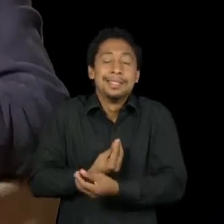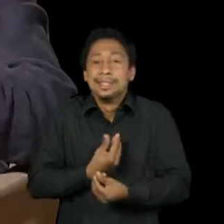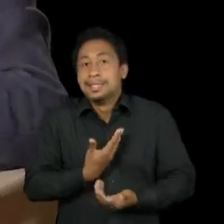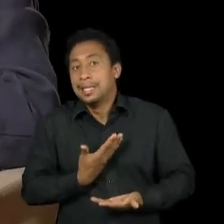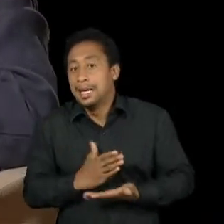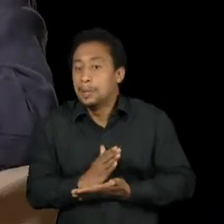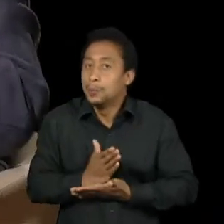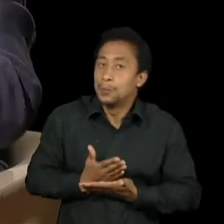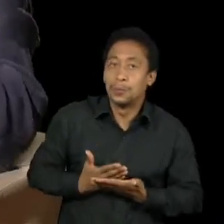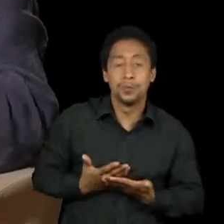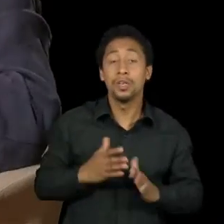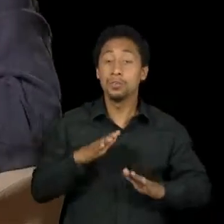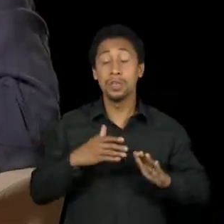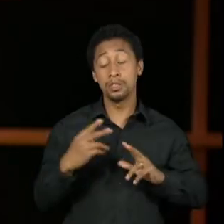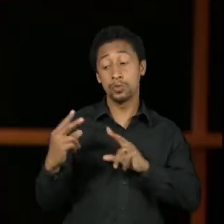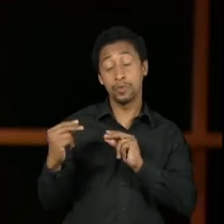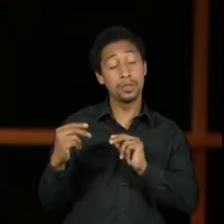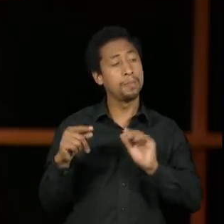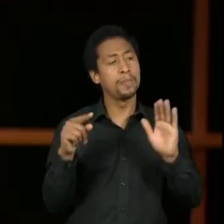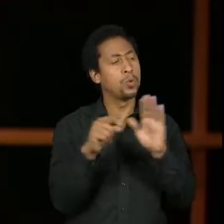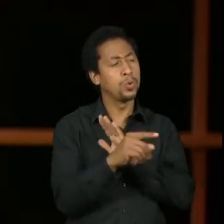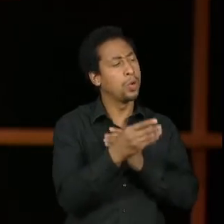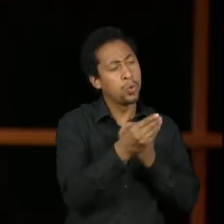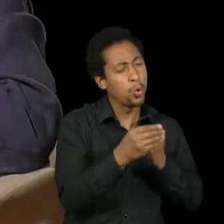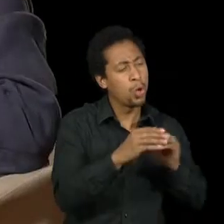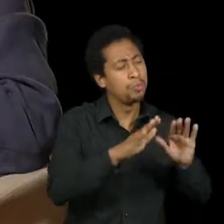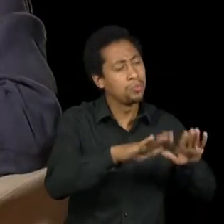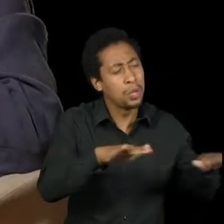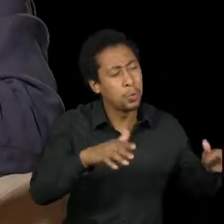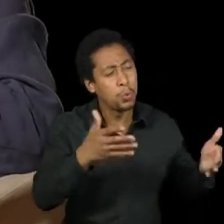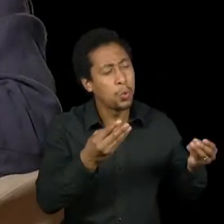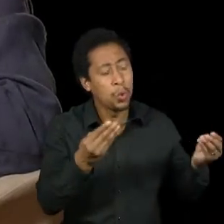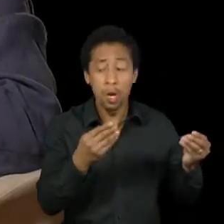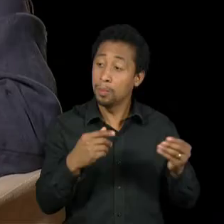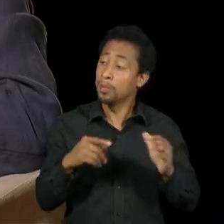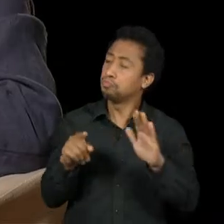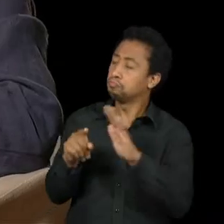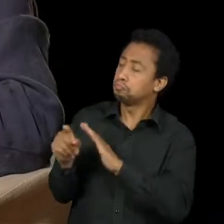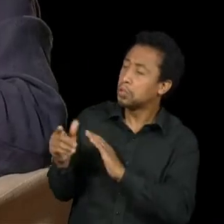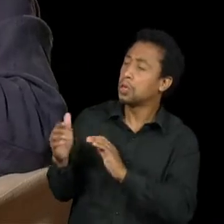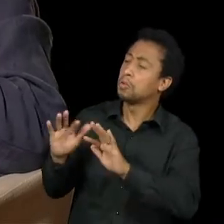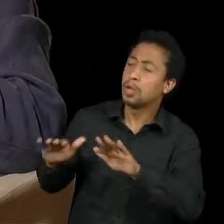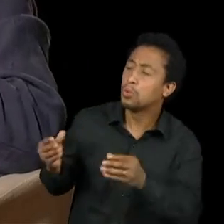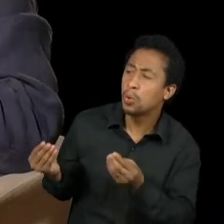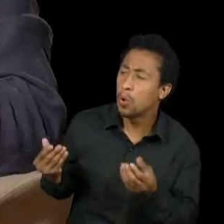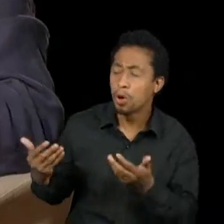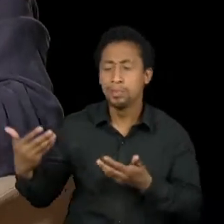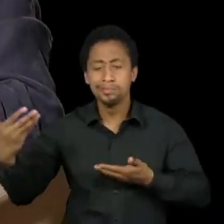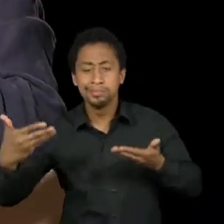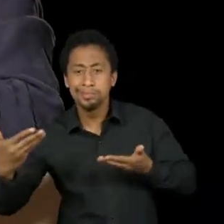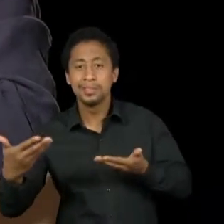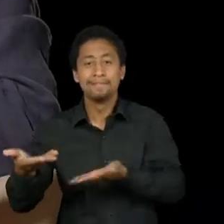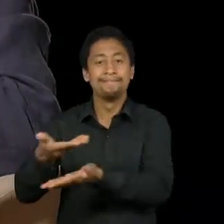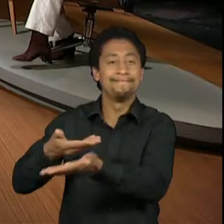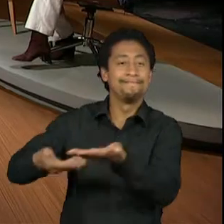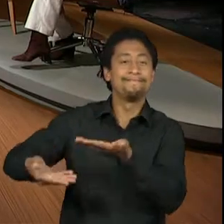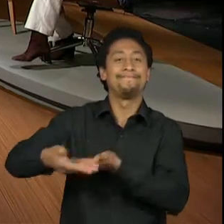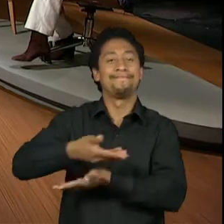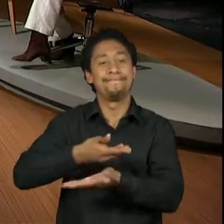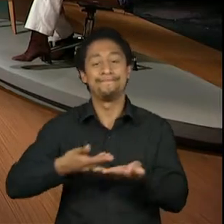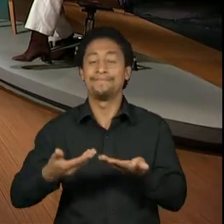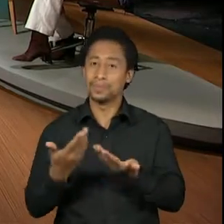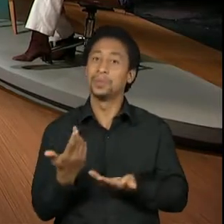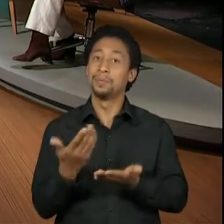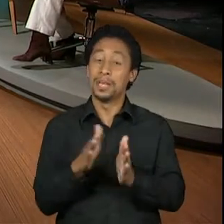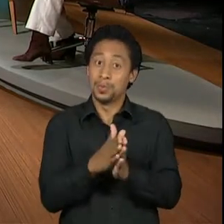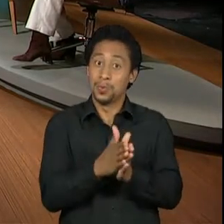tem sentido dos alunos, como fazia bem essas conversas. E ele sempre me trazia um livro. E eu amei todos os livros que